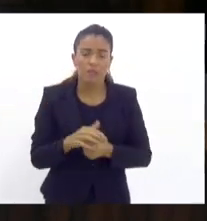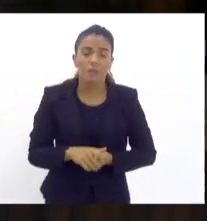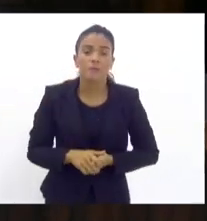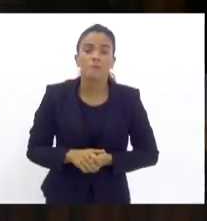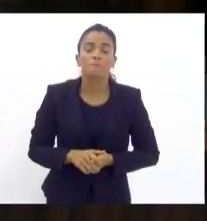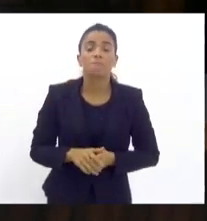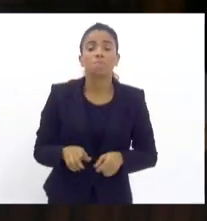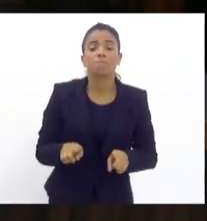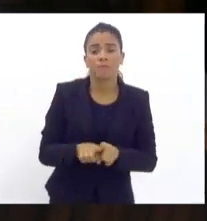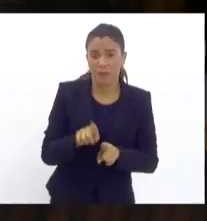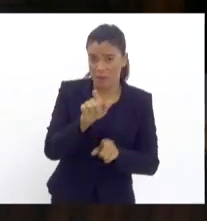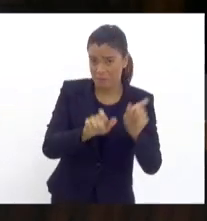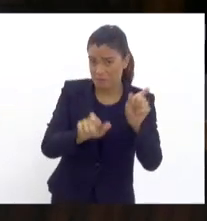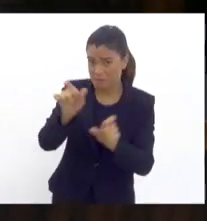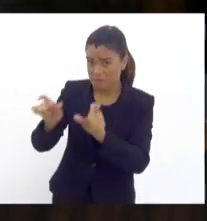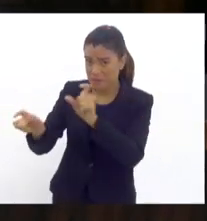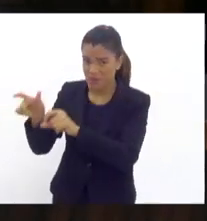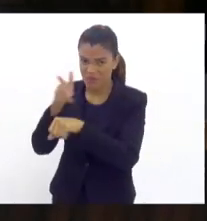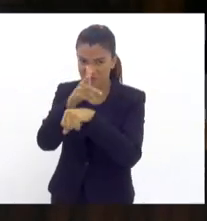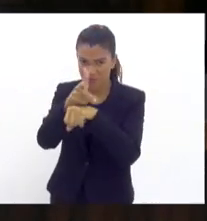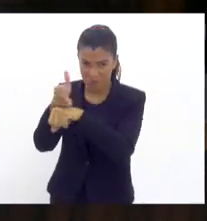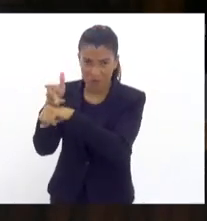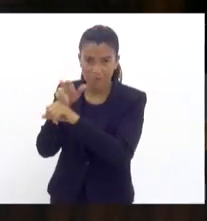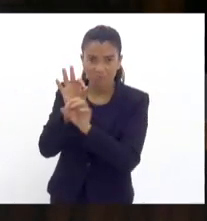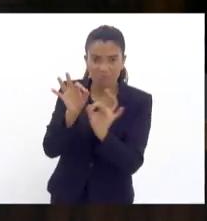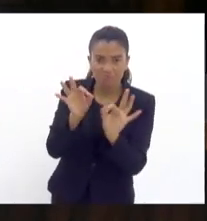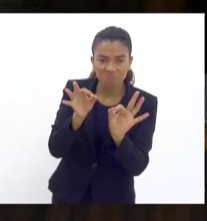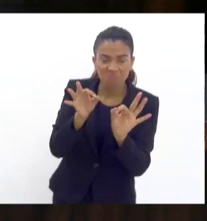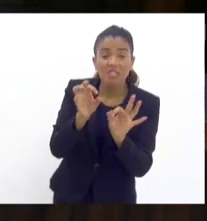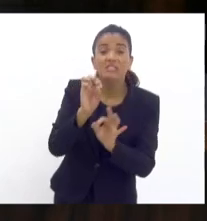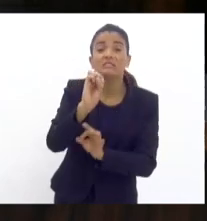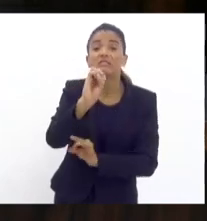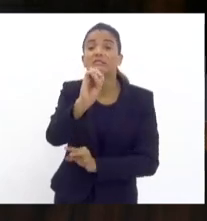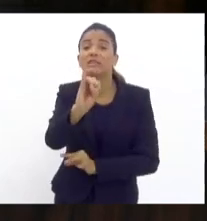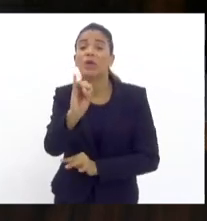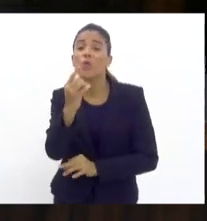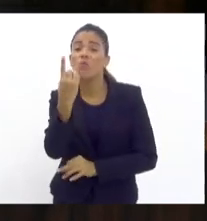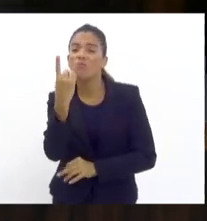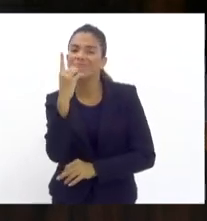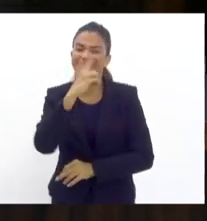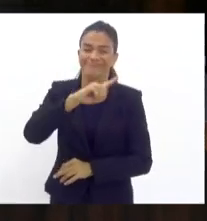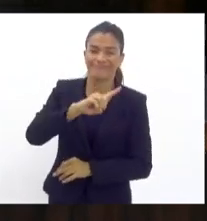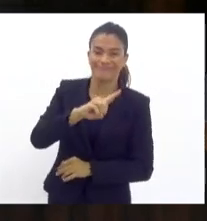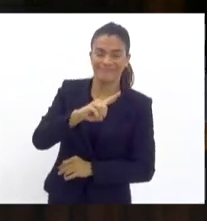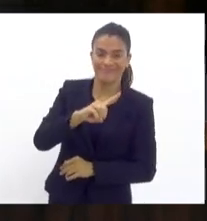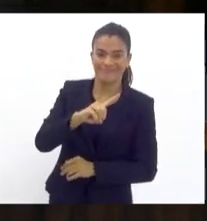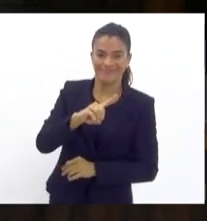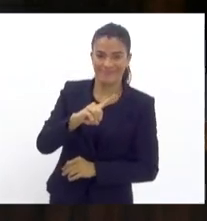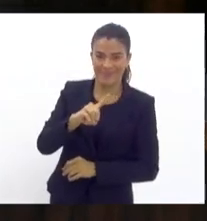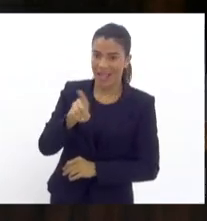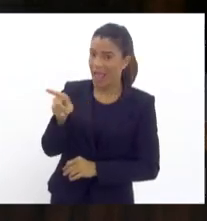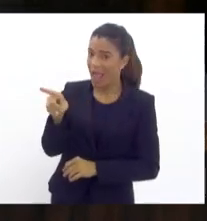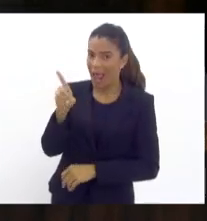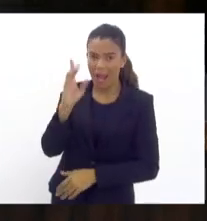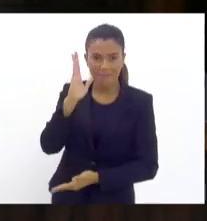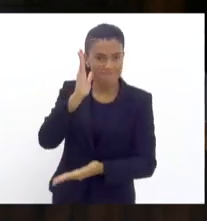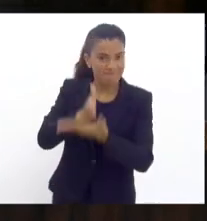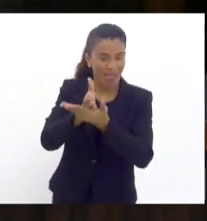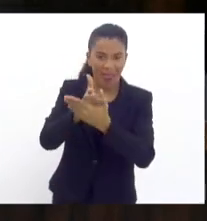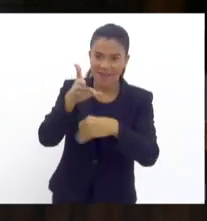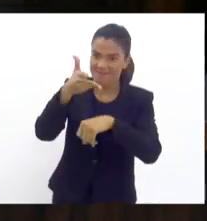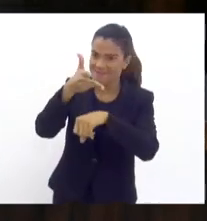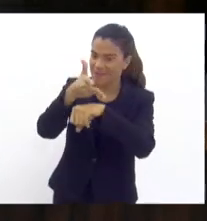Aqui tem algumas pessoas filmando. Se houver um erro, ela interrompe a filmagem